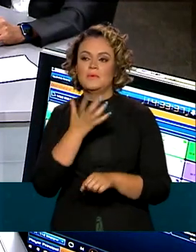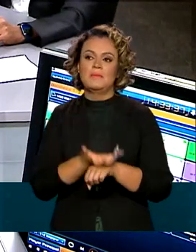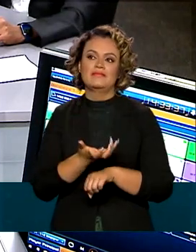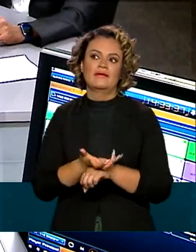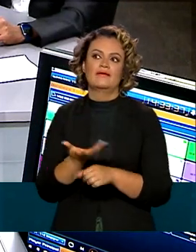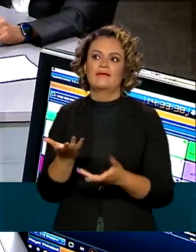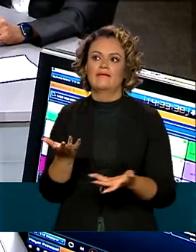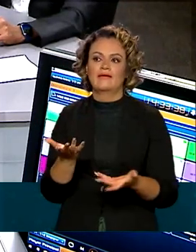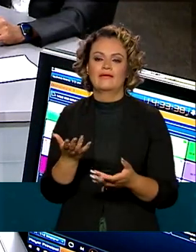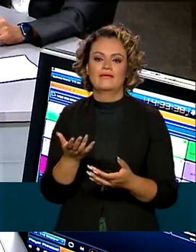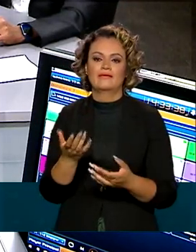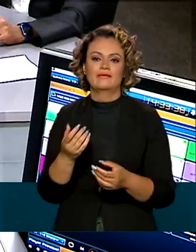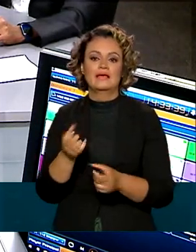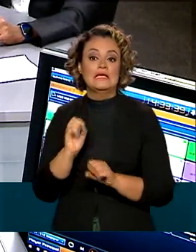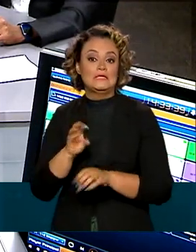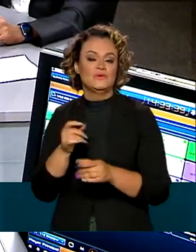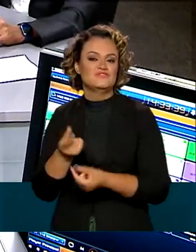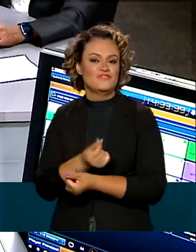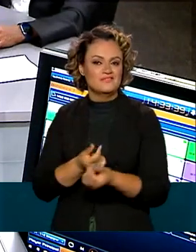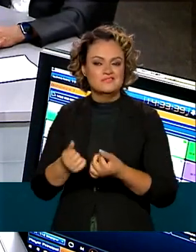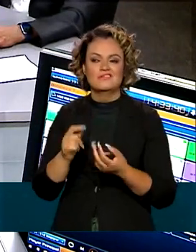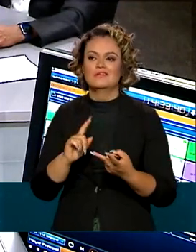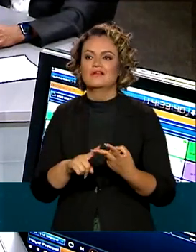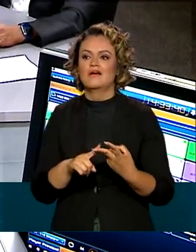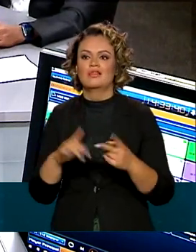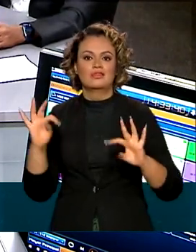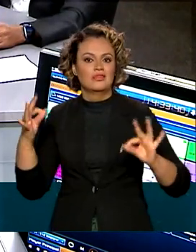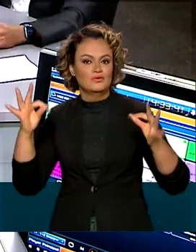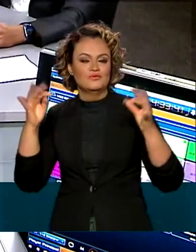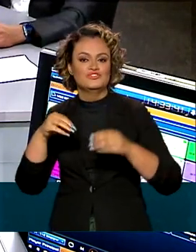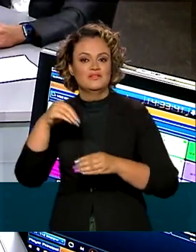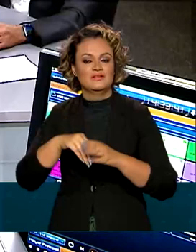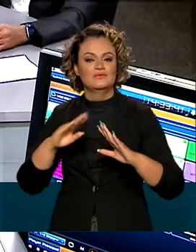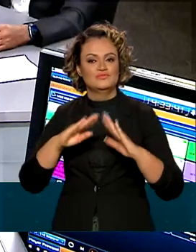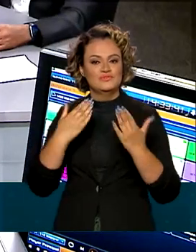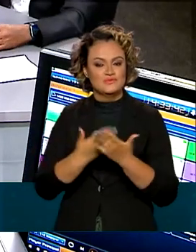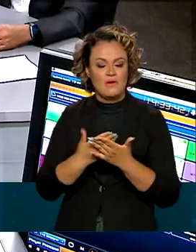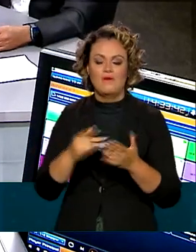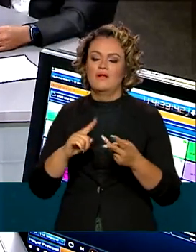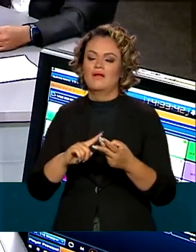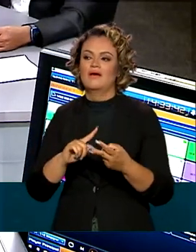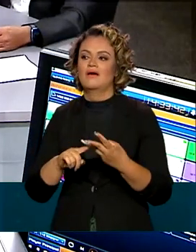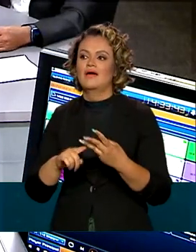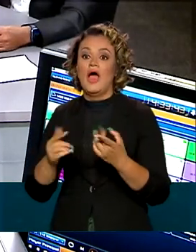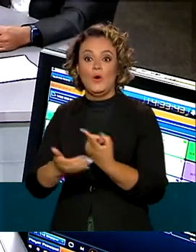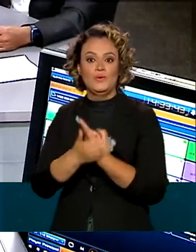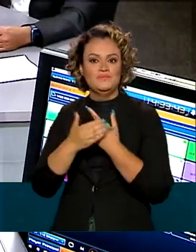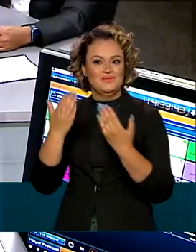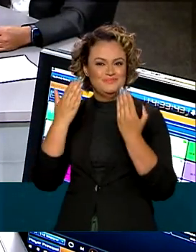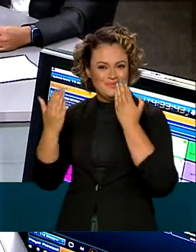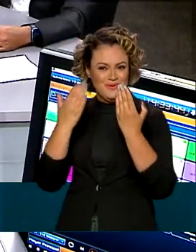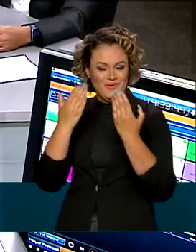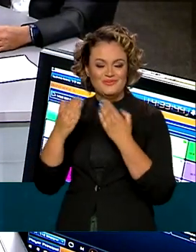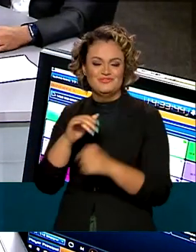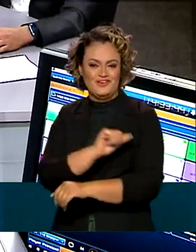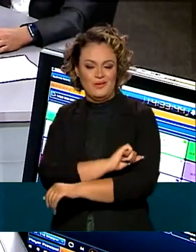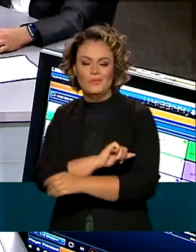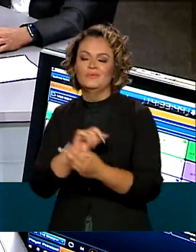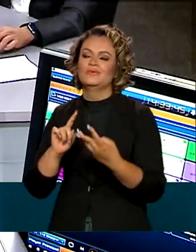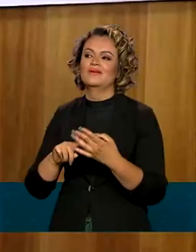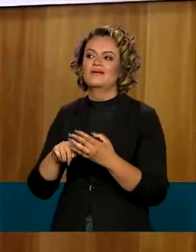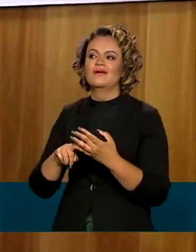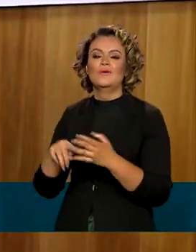a educação financeira, uso de tecnologia em sala de aula, o acolhimento psicossocial dos estudantes.